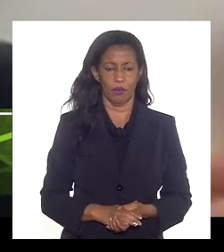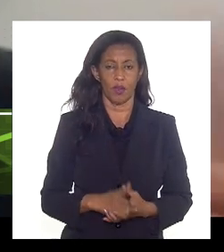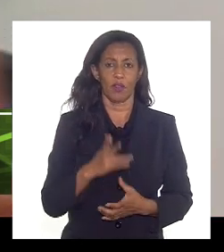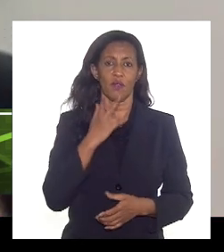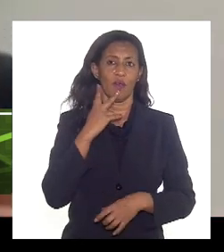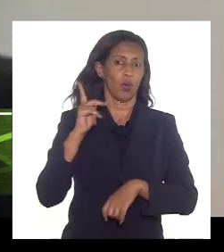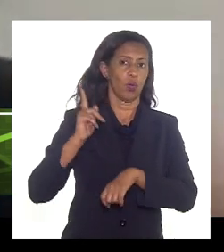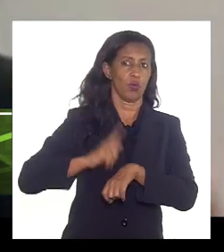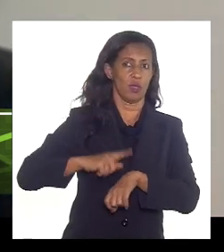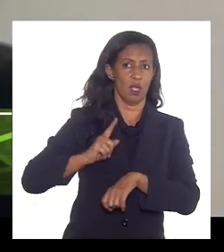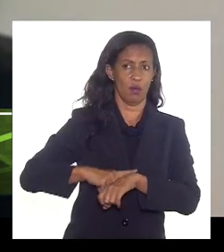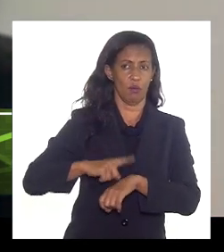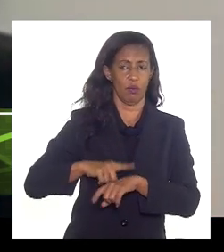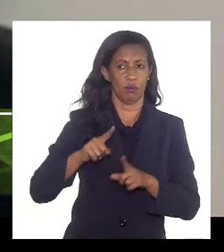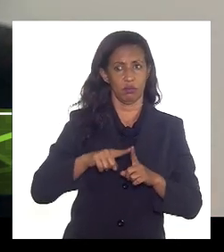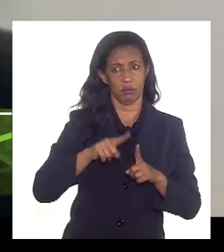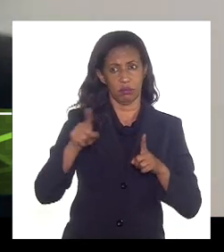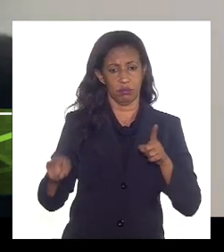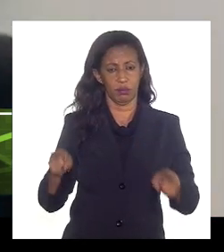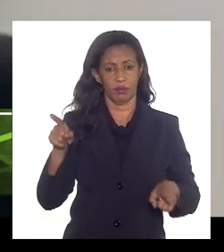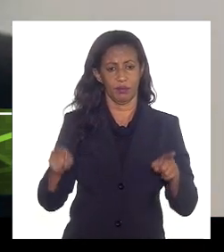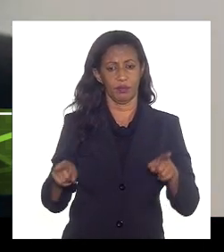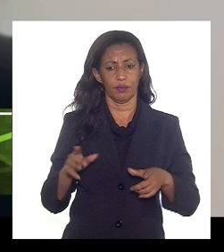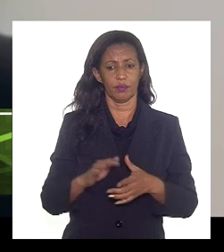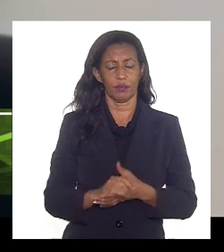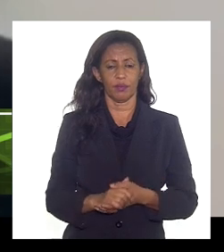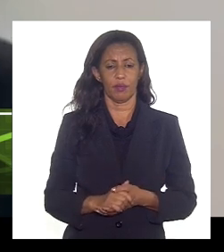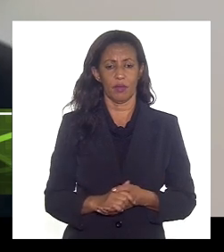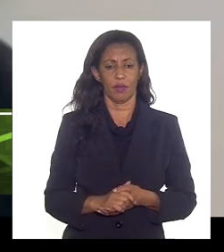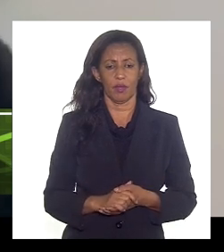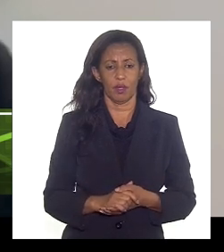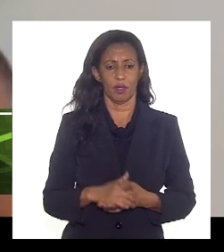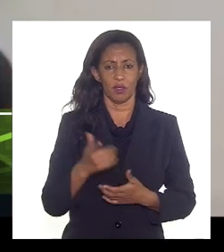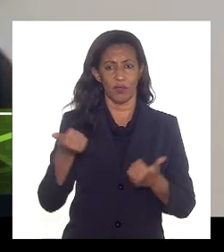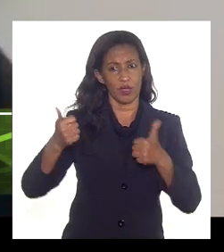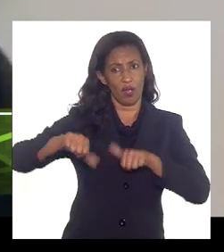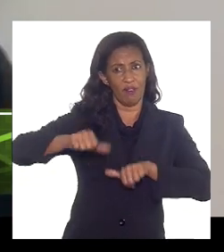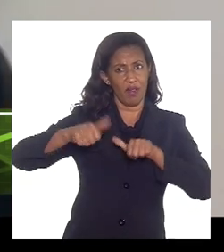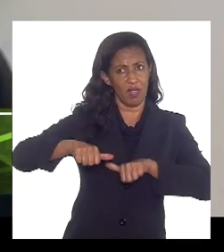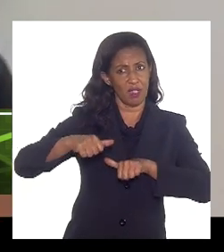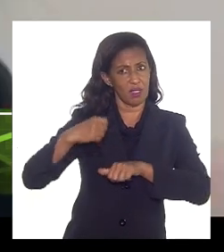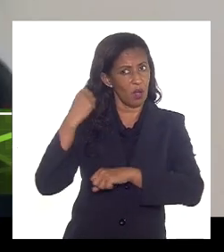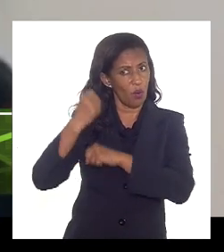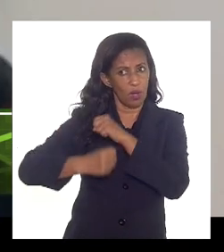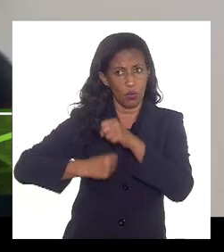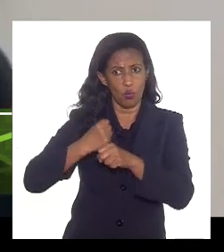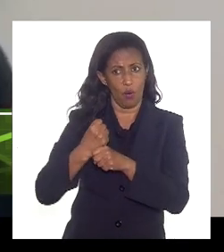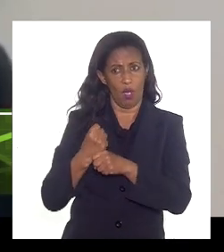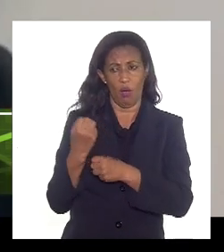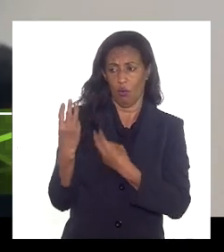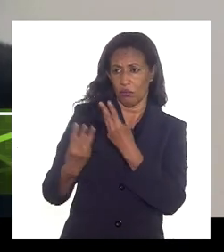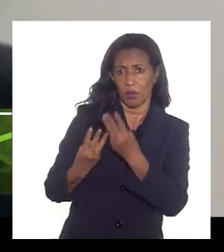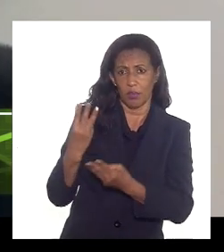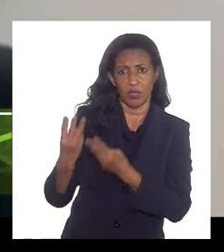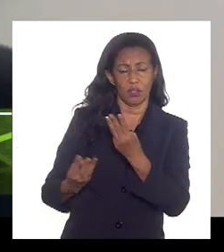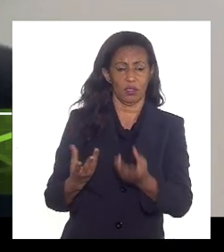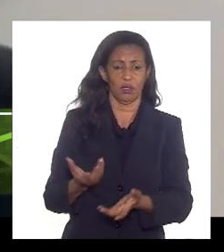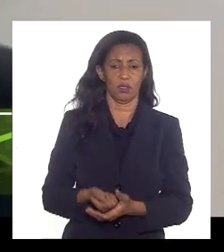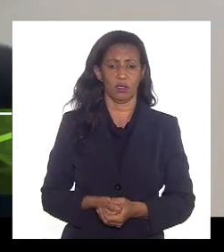tempo de amortecimento e essa questão de fazer uma variação anual ou semestral ou trimestral